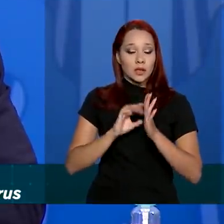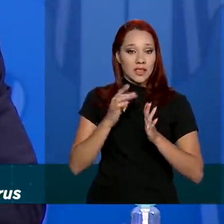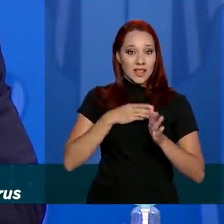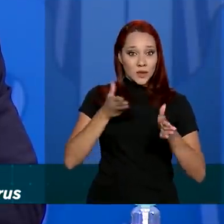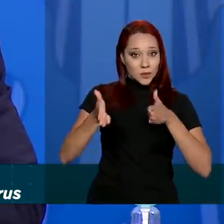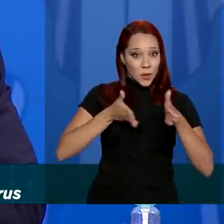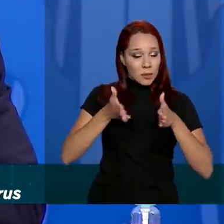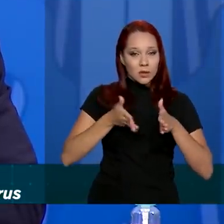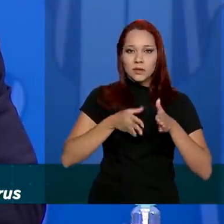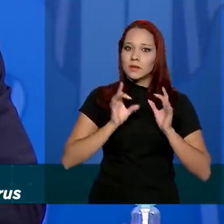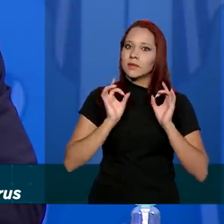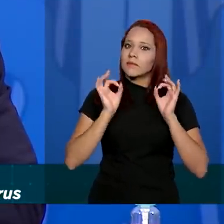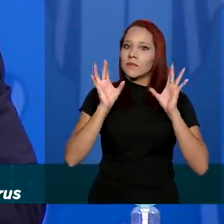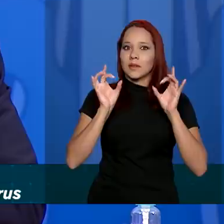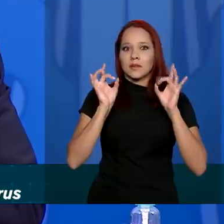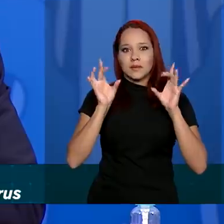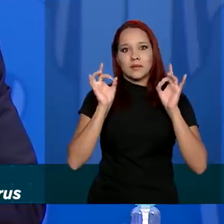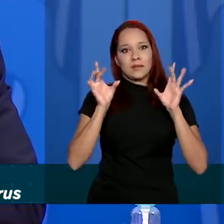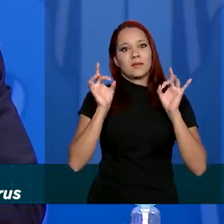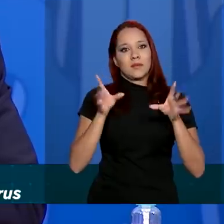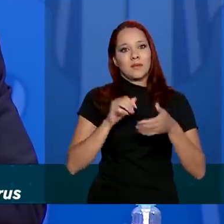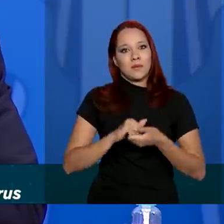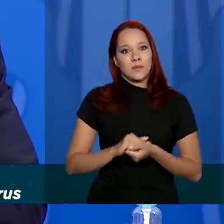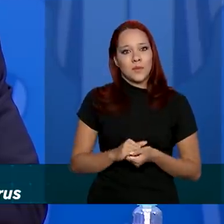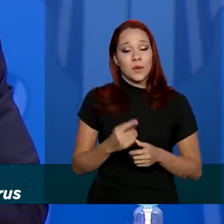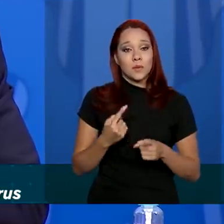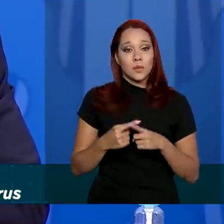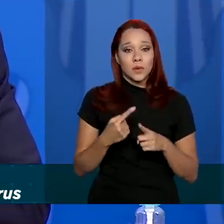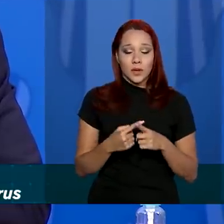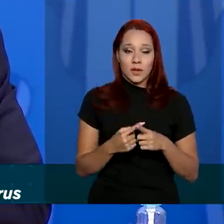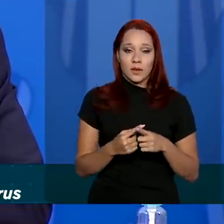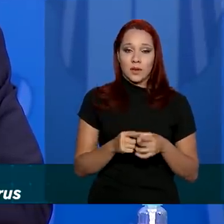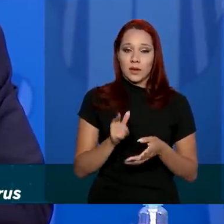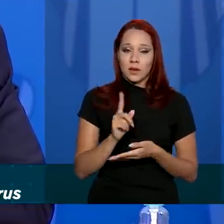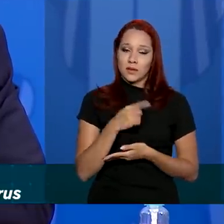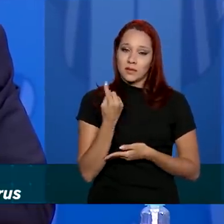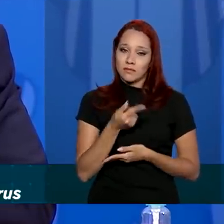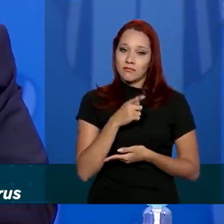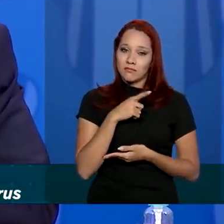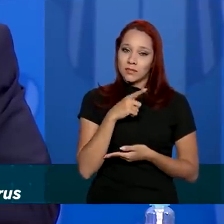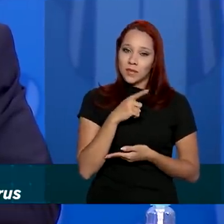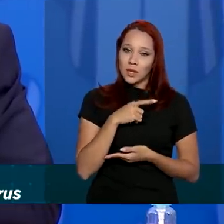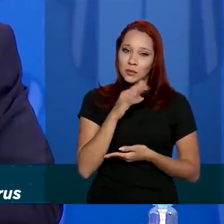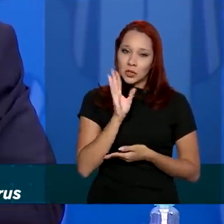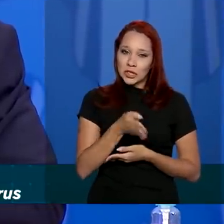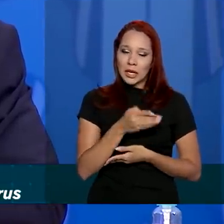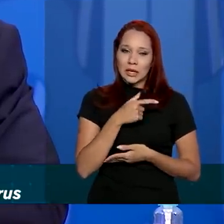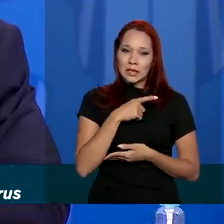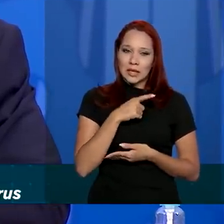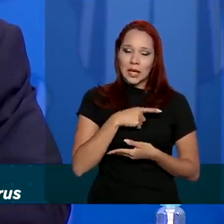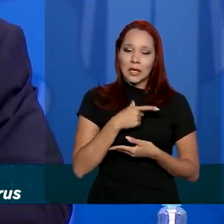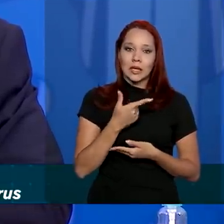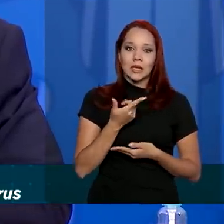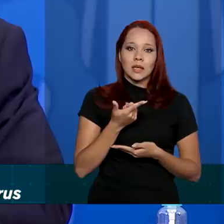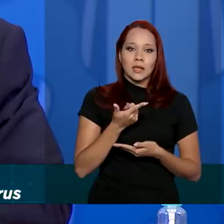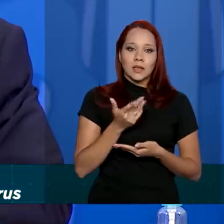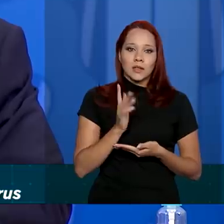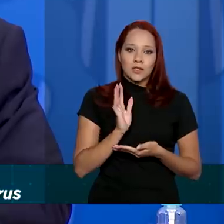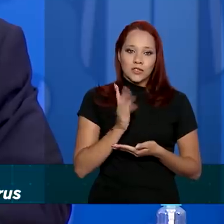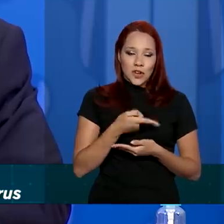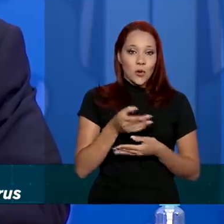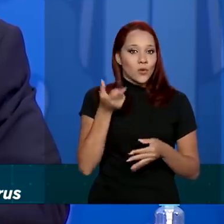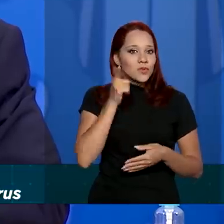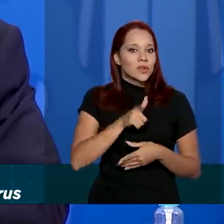momento muito especial, porque nós temos nas nossas mãos desenvolvido no